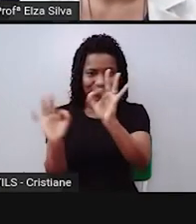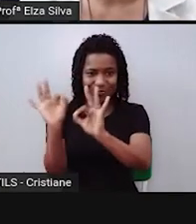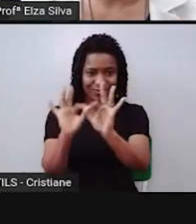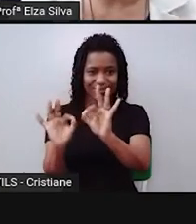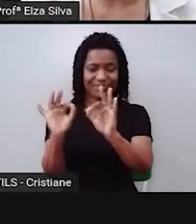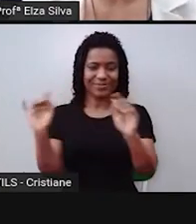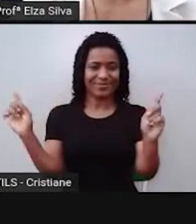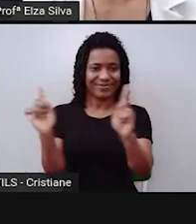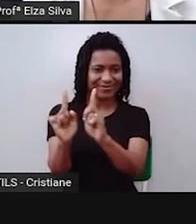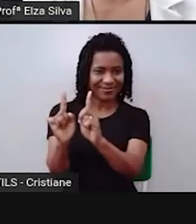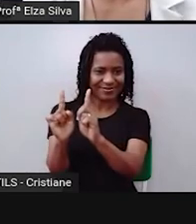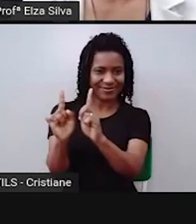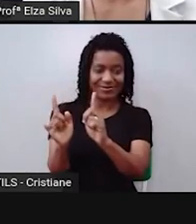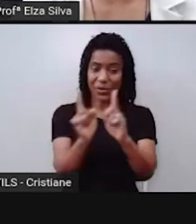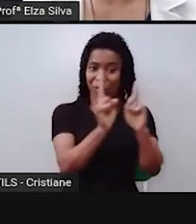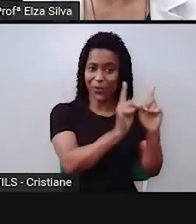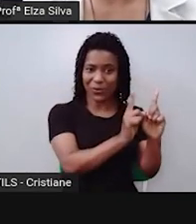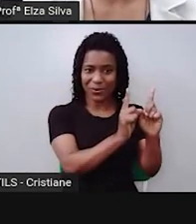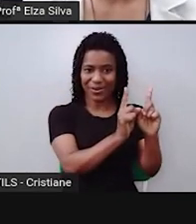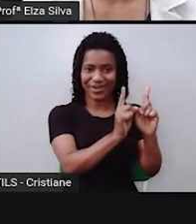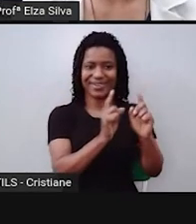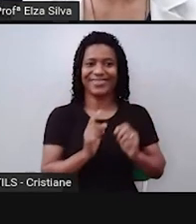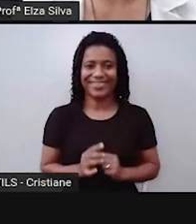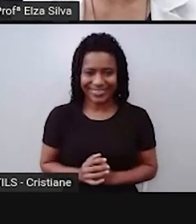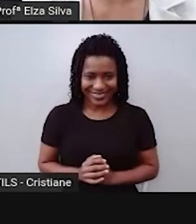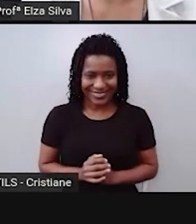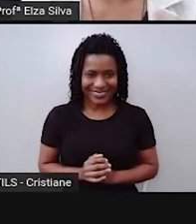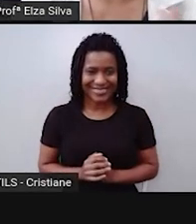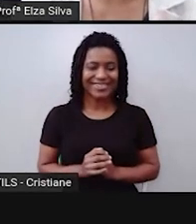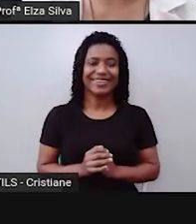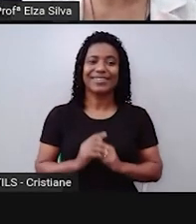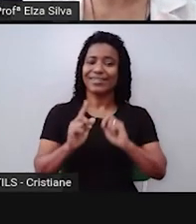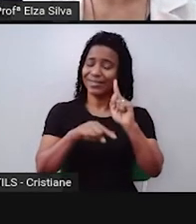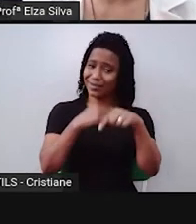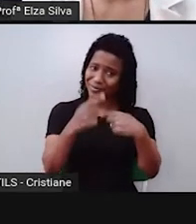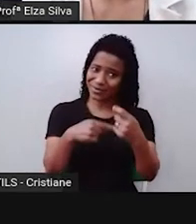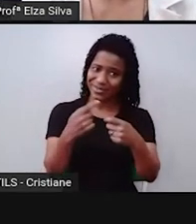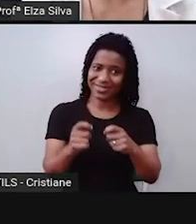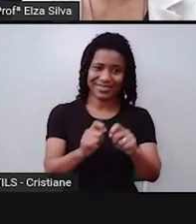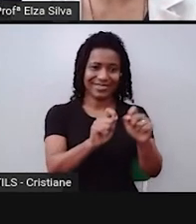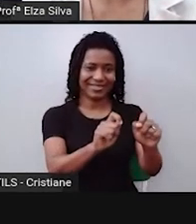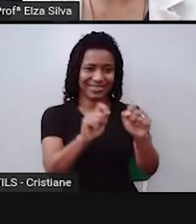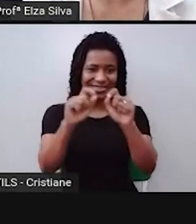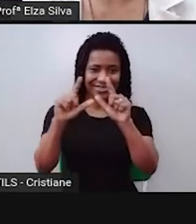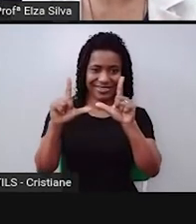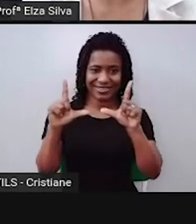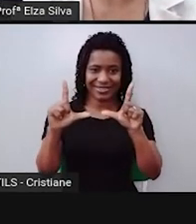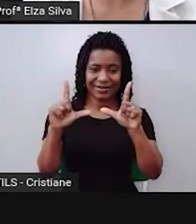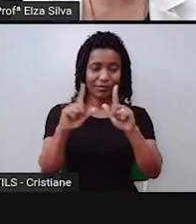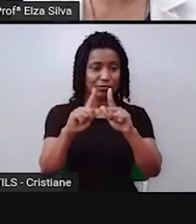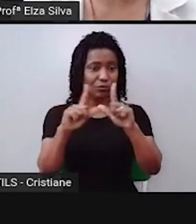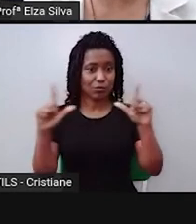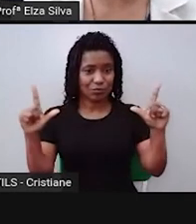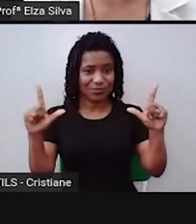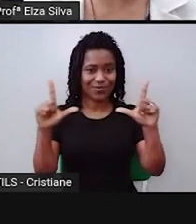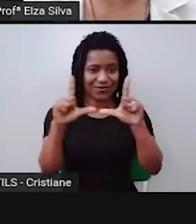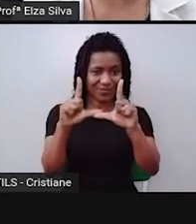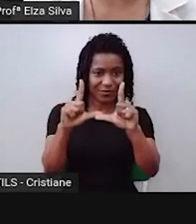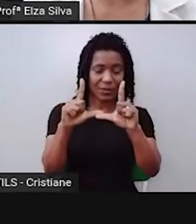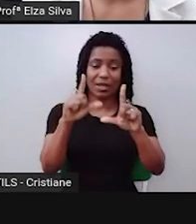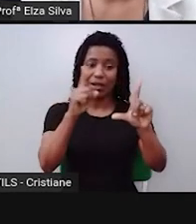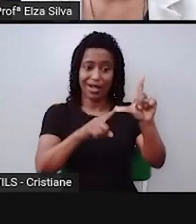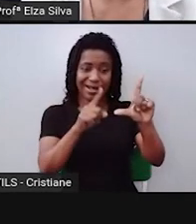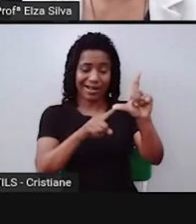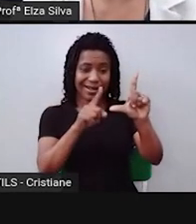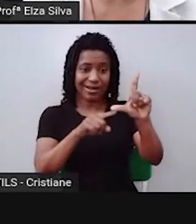no canto inferior do meme. Ok? E depois disso, aqui você pode aumentar e diminuir o tamanho da